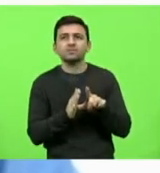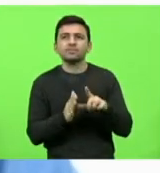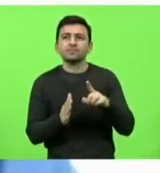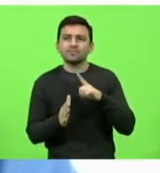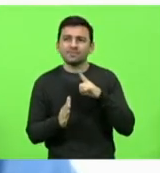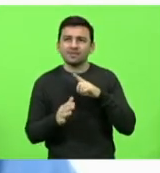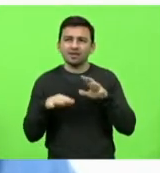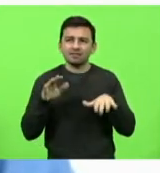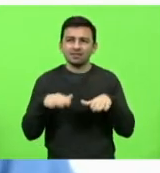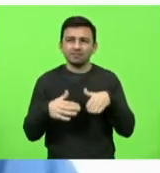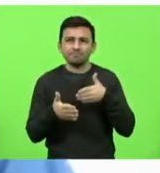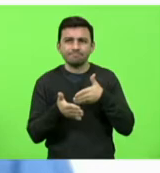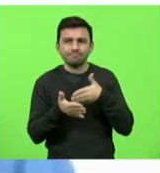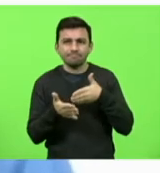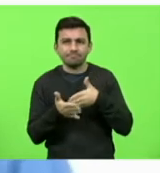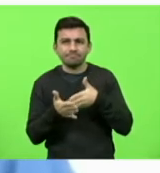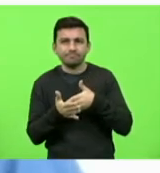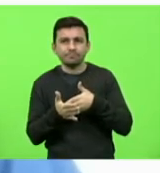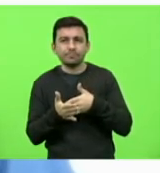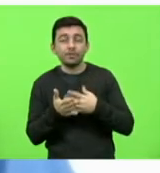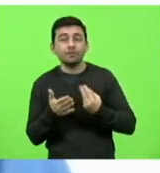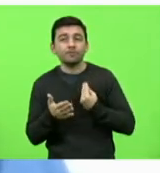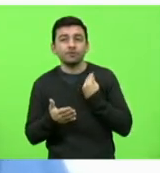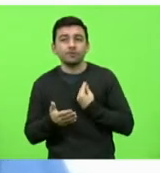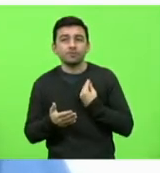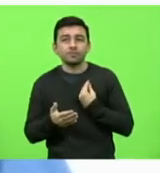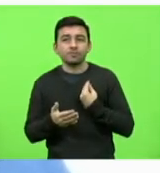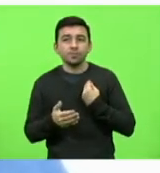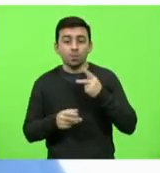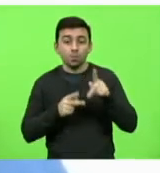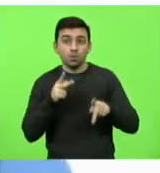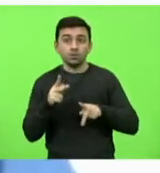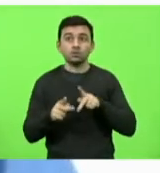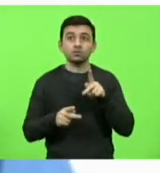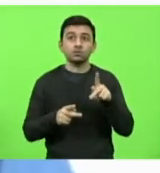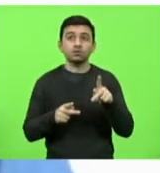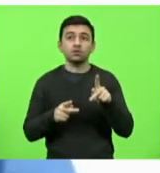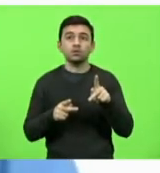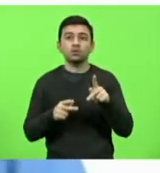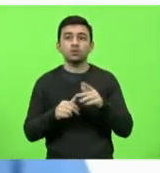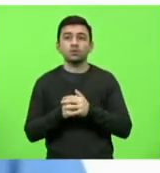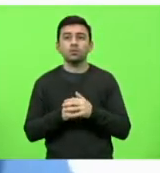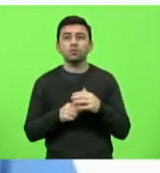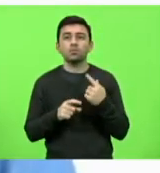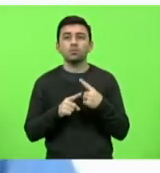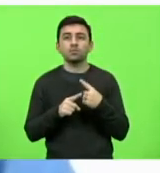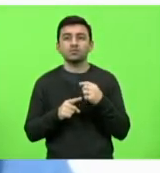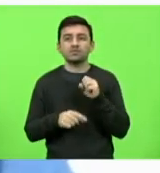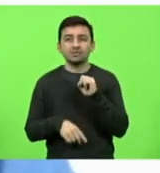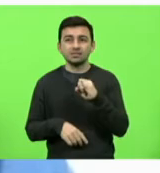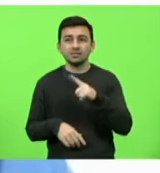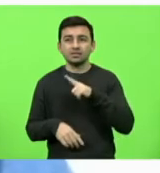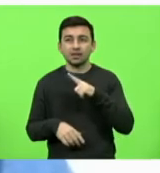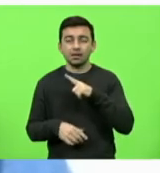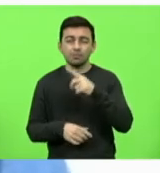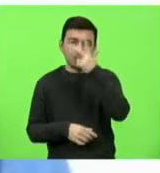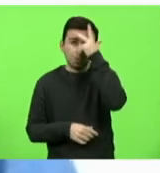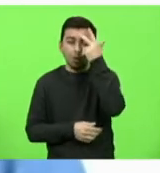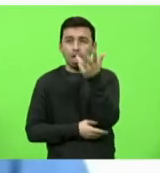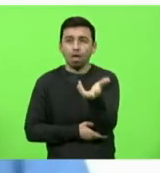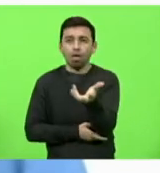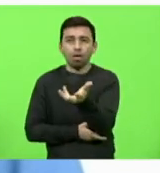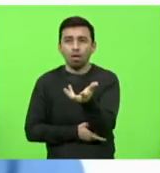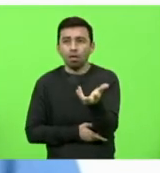restrição de presença de público ante a presença desses moradores de rua